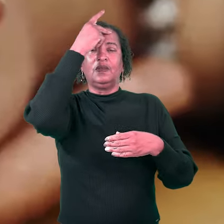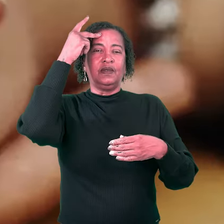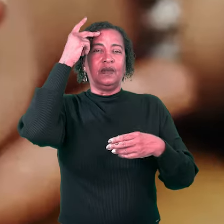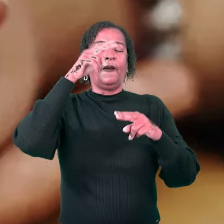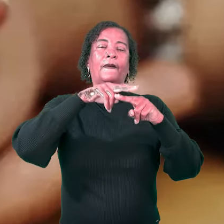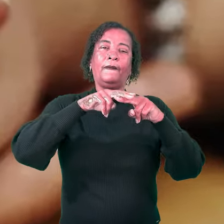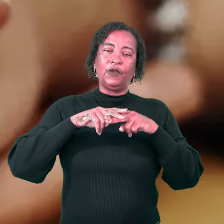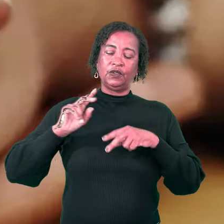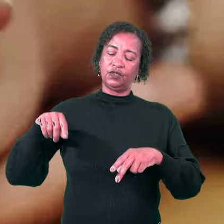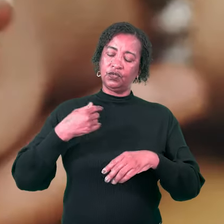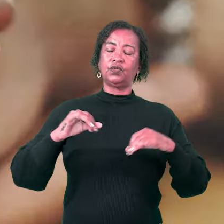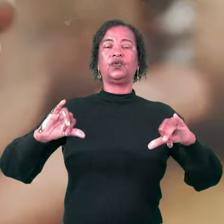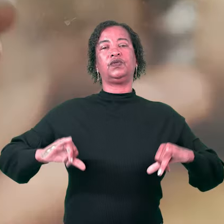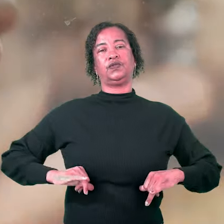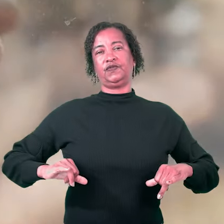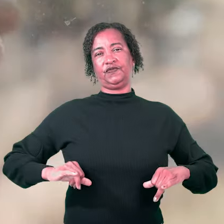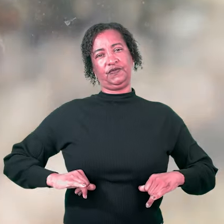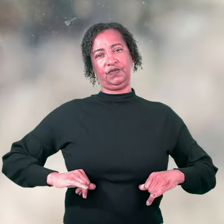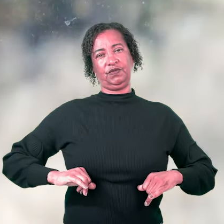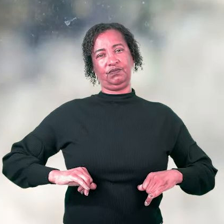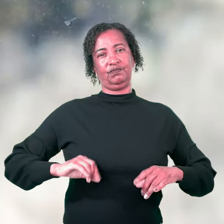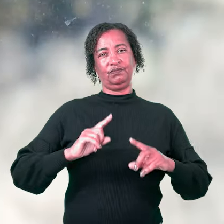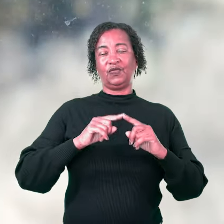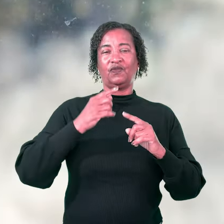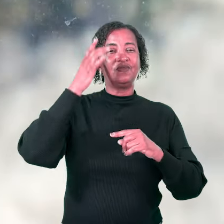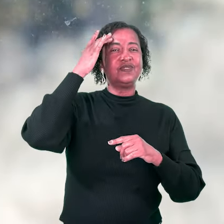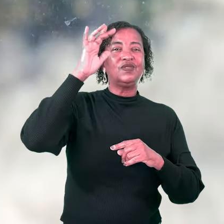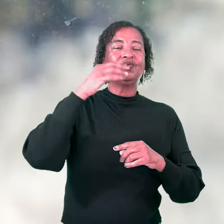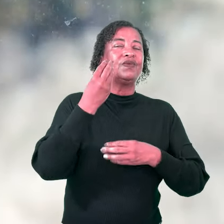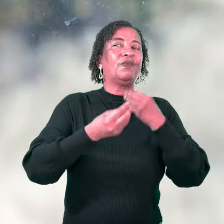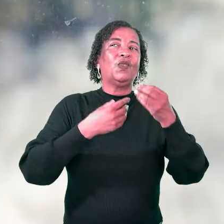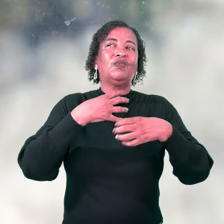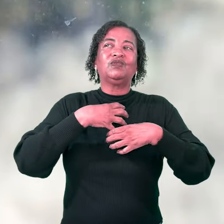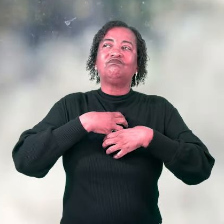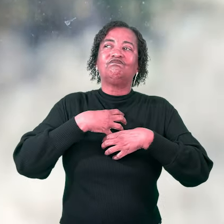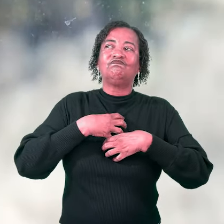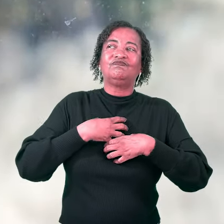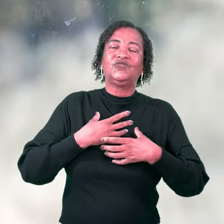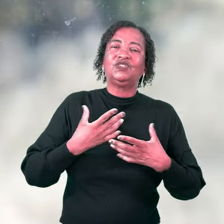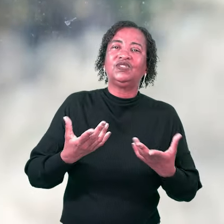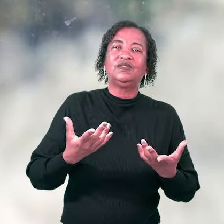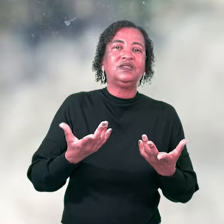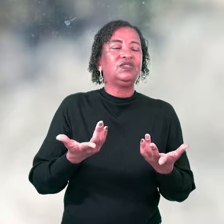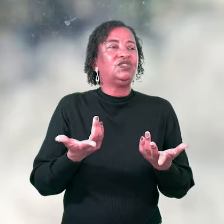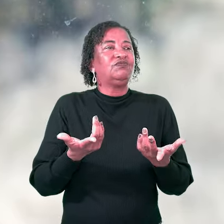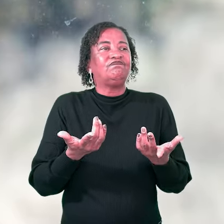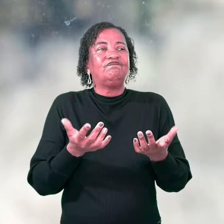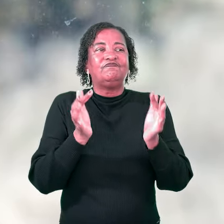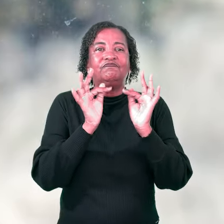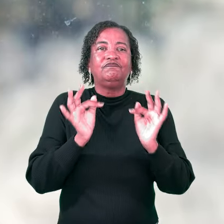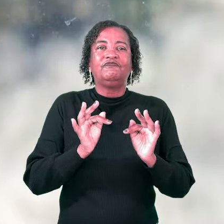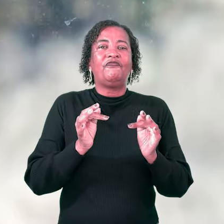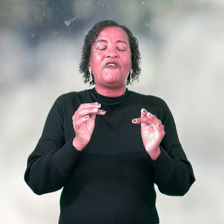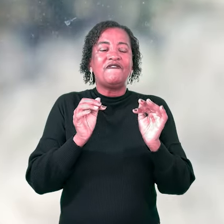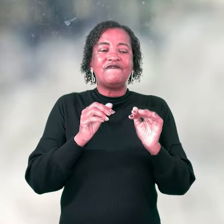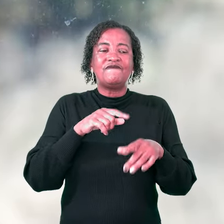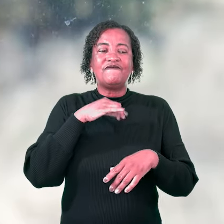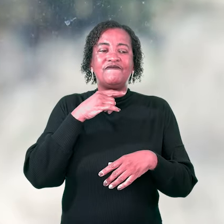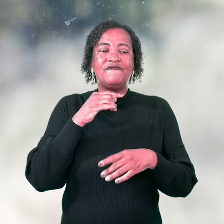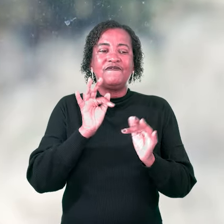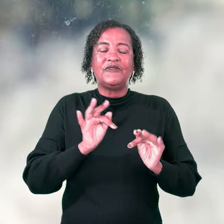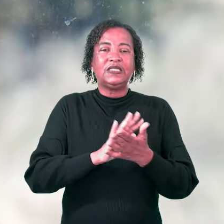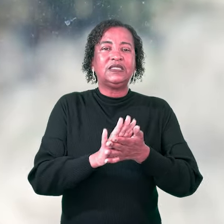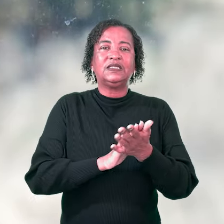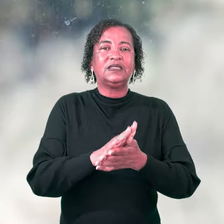Se você não sabe o que é se sentir ferido, como pode ter compaixão suficiente para consolar alguém, hein? A